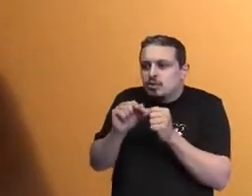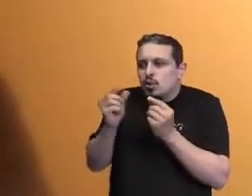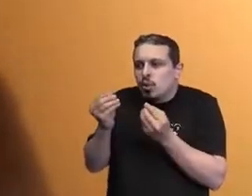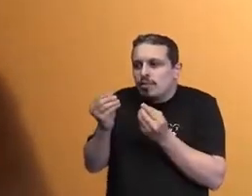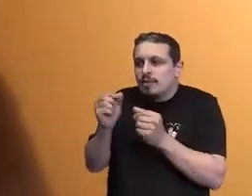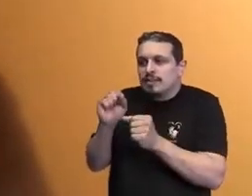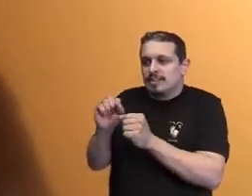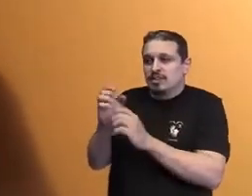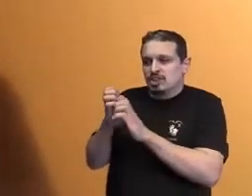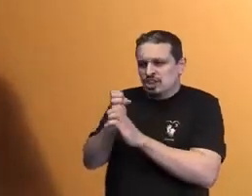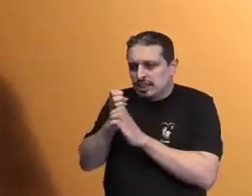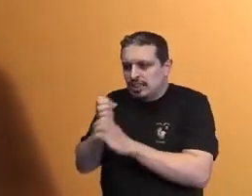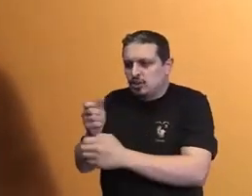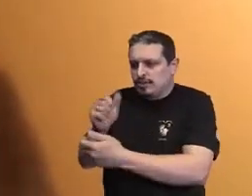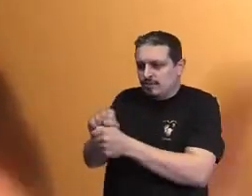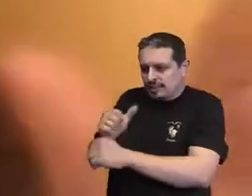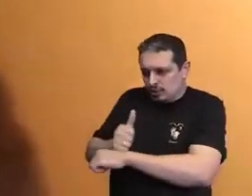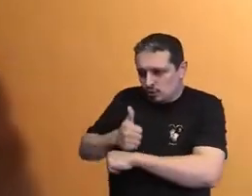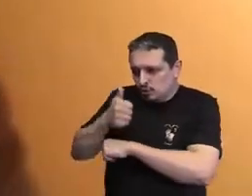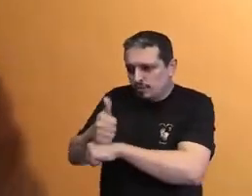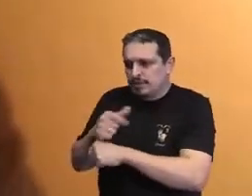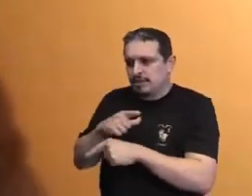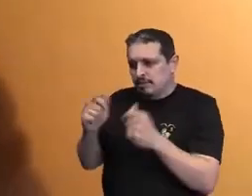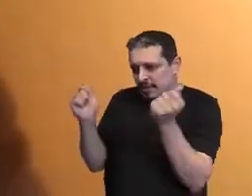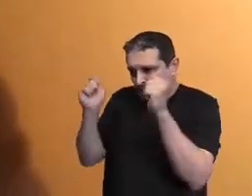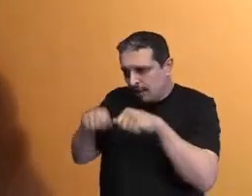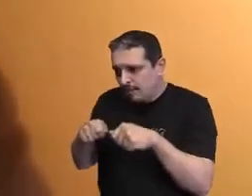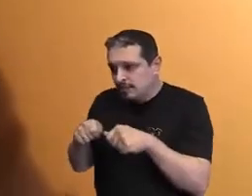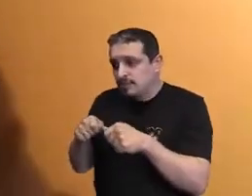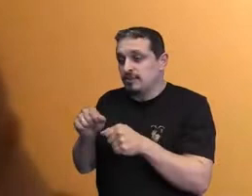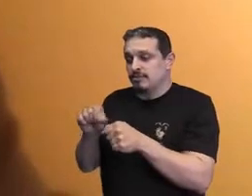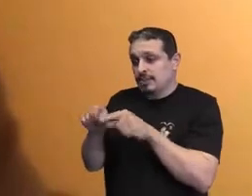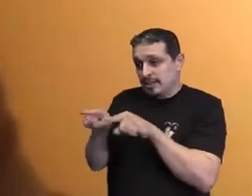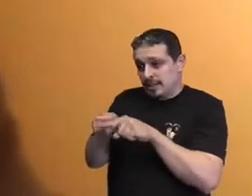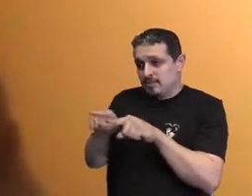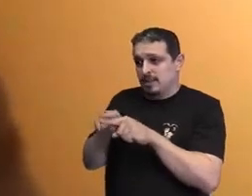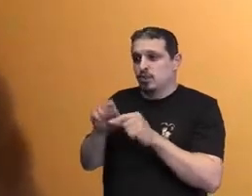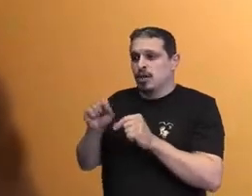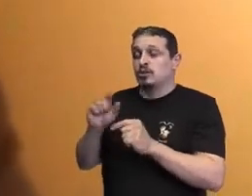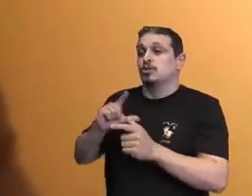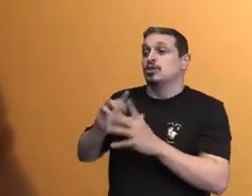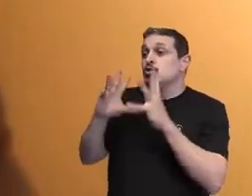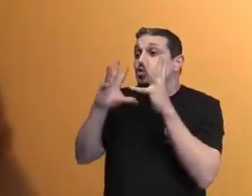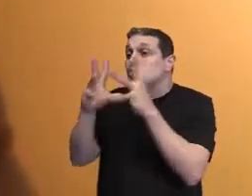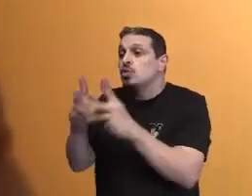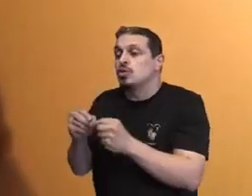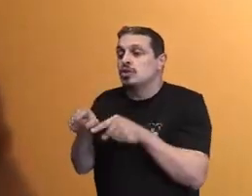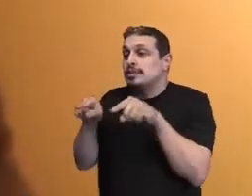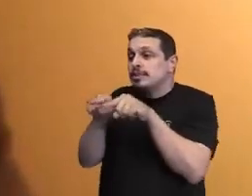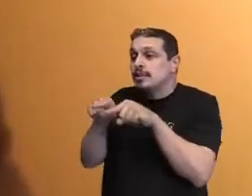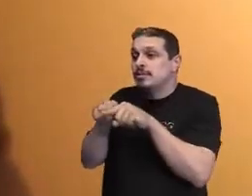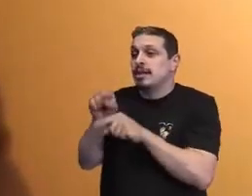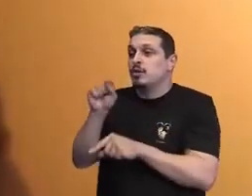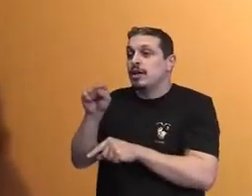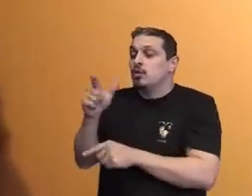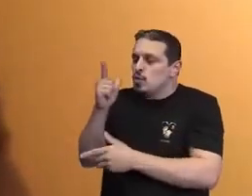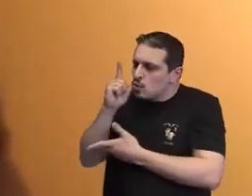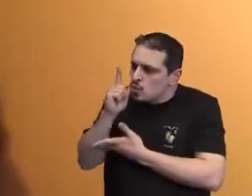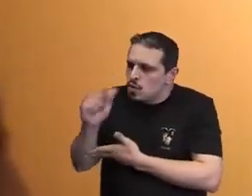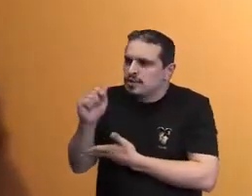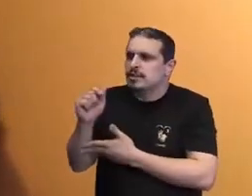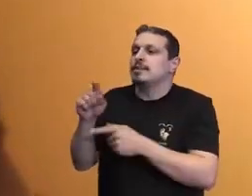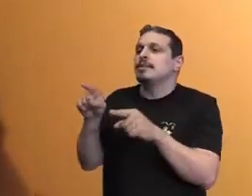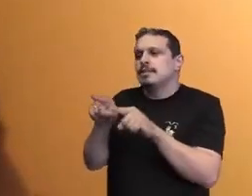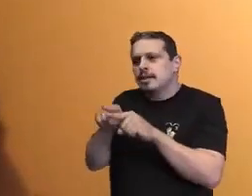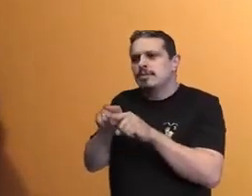composição de competência, é preciso, acima de tudo, que a gente mexa com a nossa cabeça naquilo que tem de ser